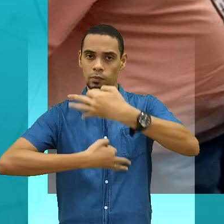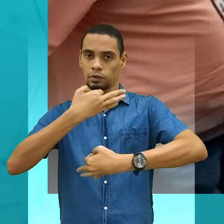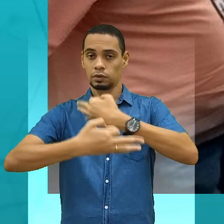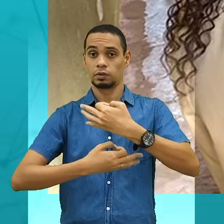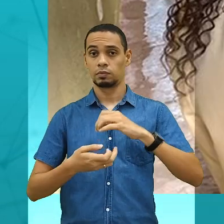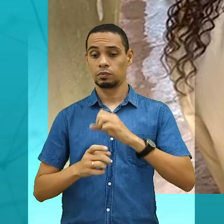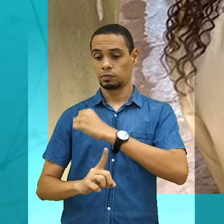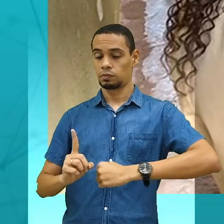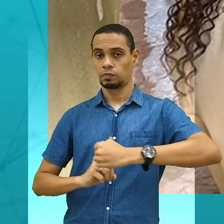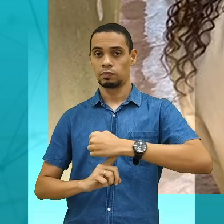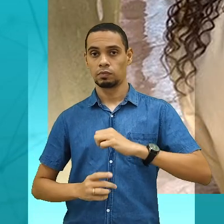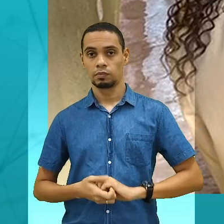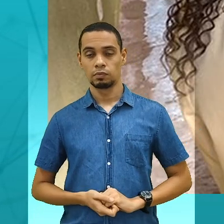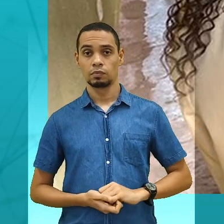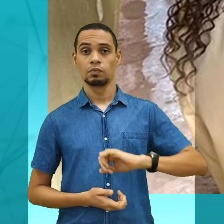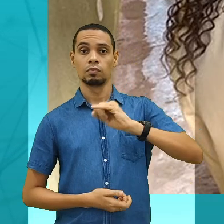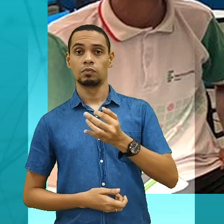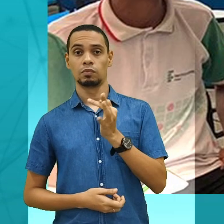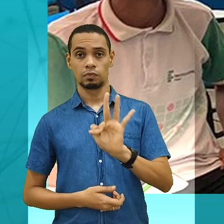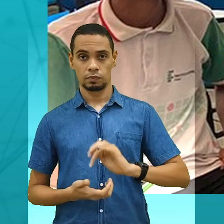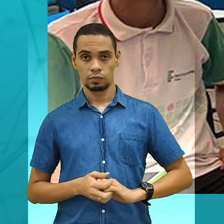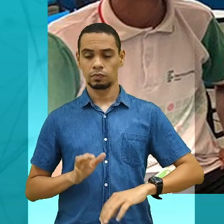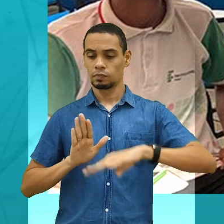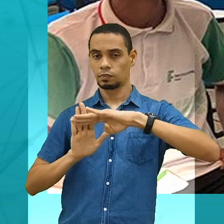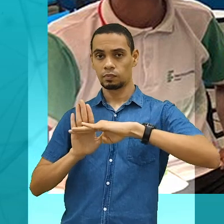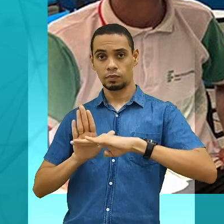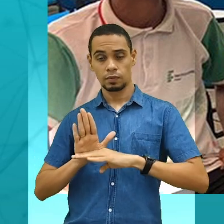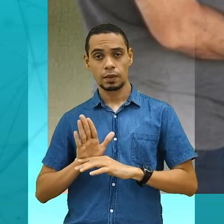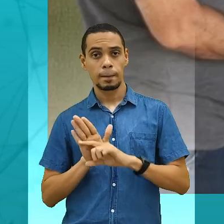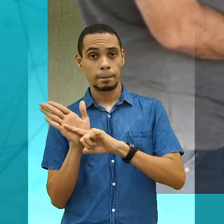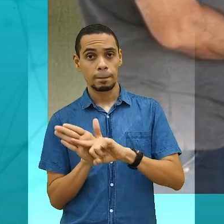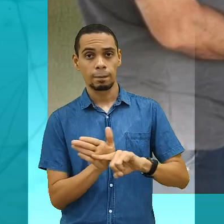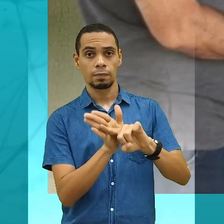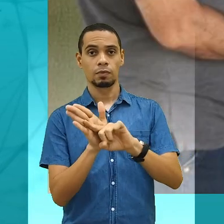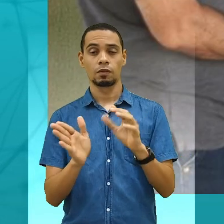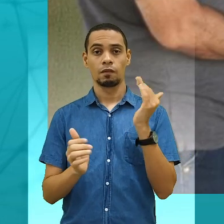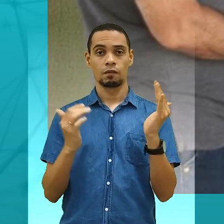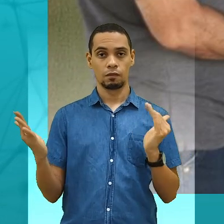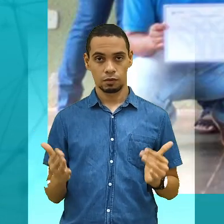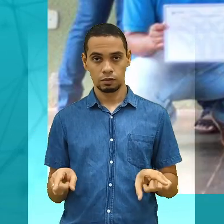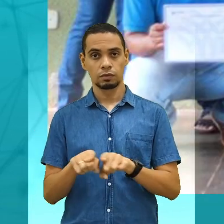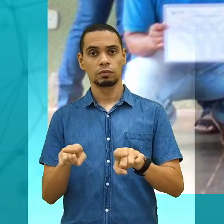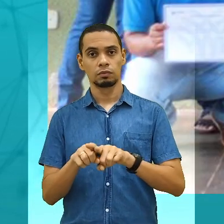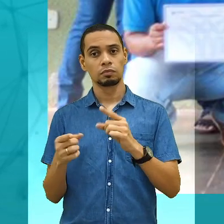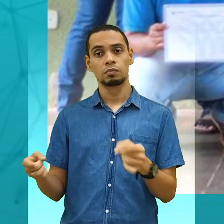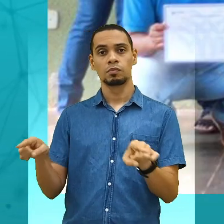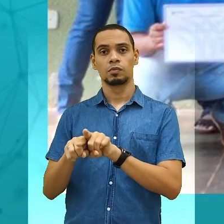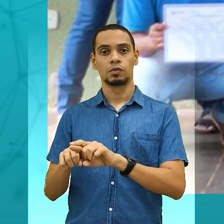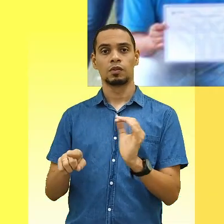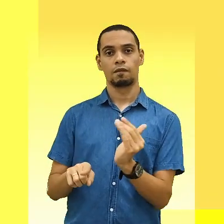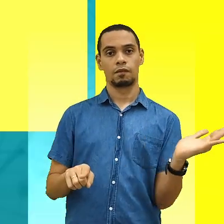sociedade. No campus José de Freitas, a programação contou com pesquisadores de outros campos do IFP, além de parceiros